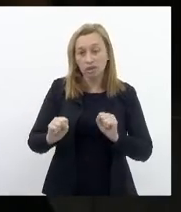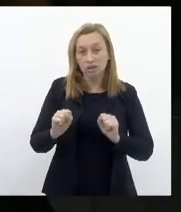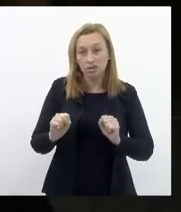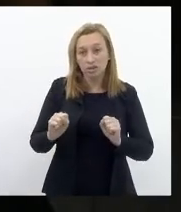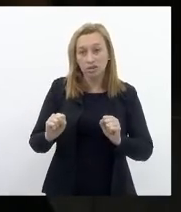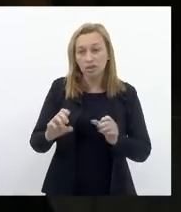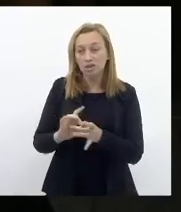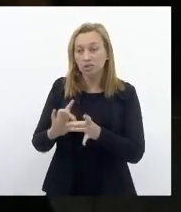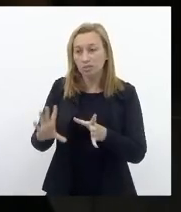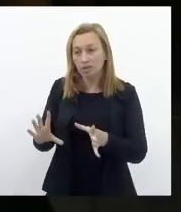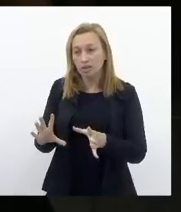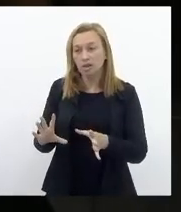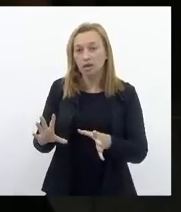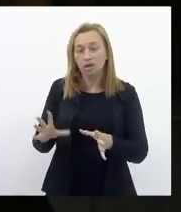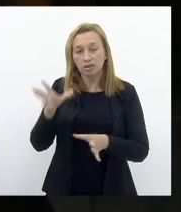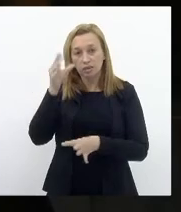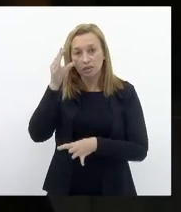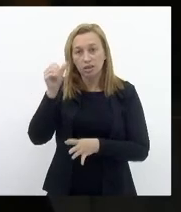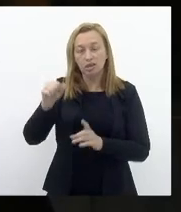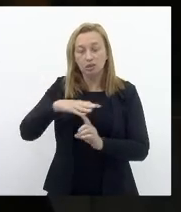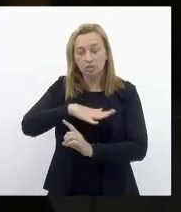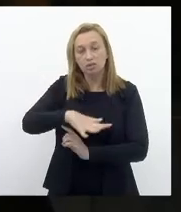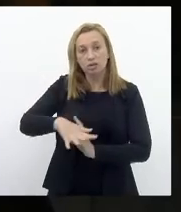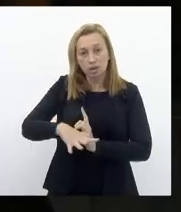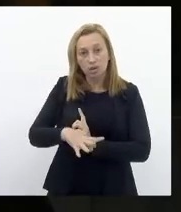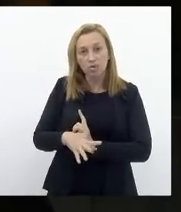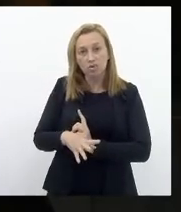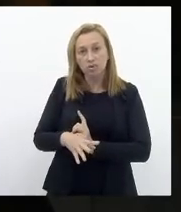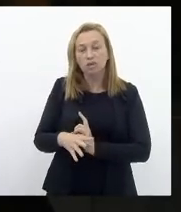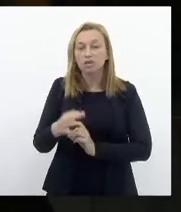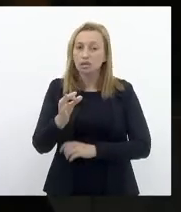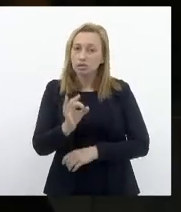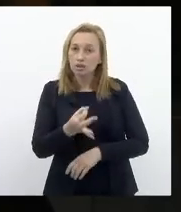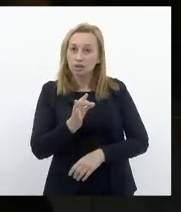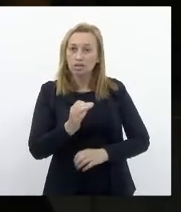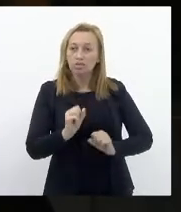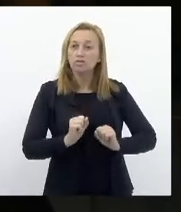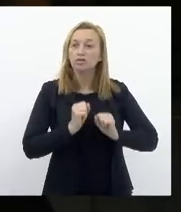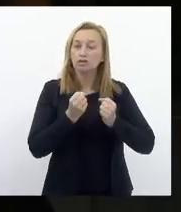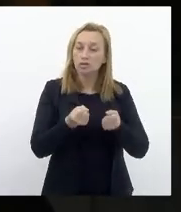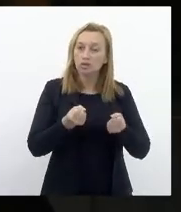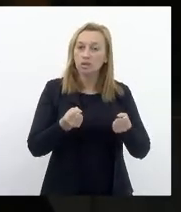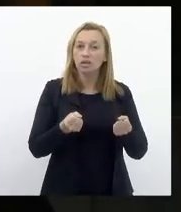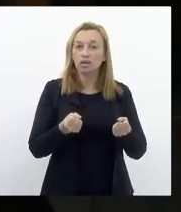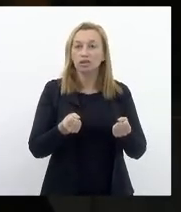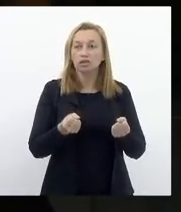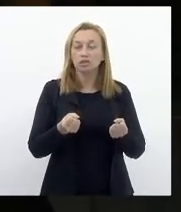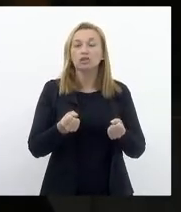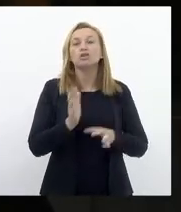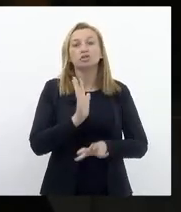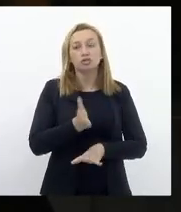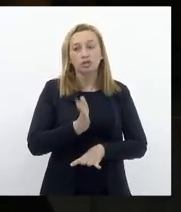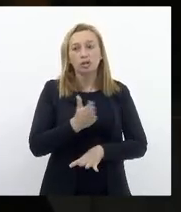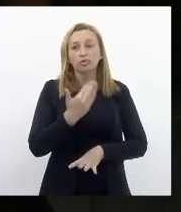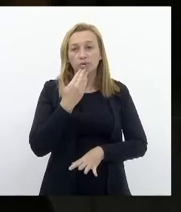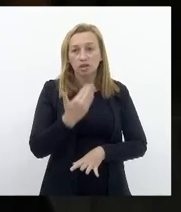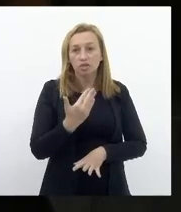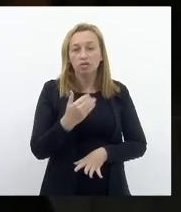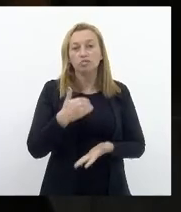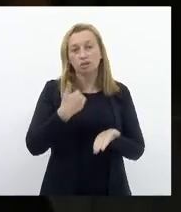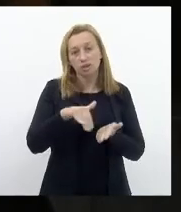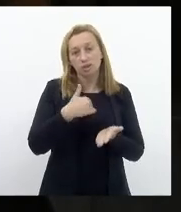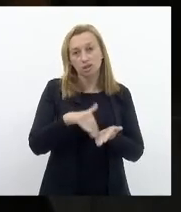Como de especial Interesse social O que inclusive Fortalece Um parecer Já emitido Pela